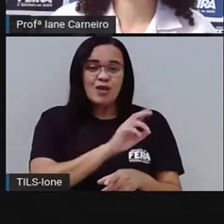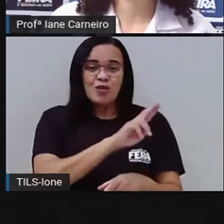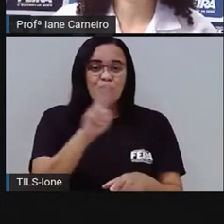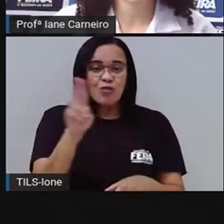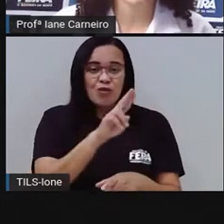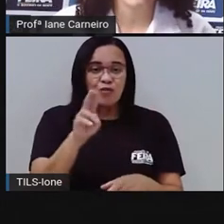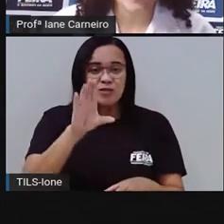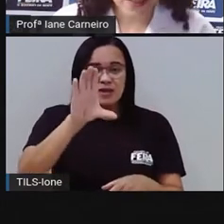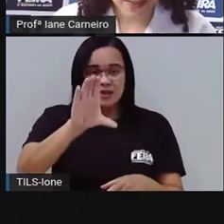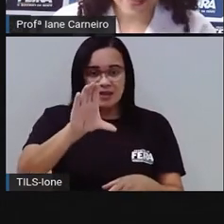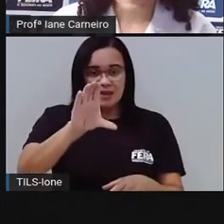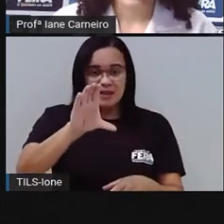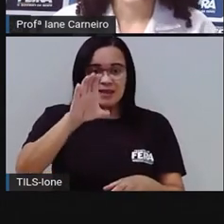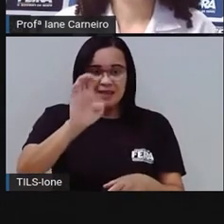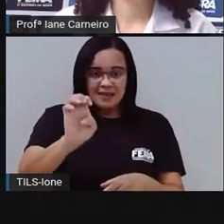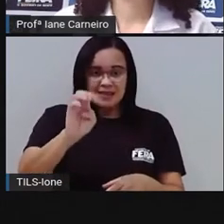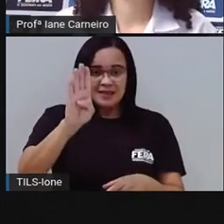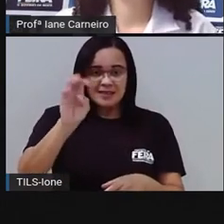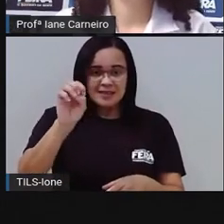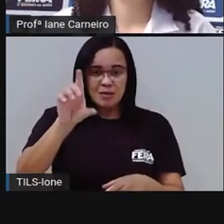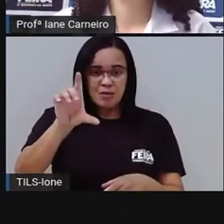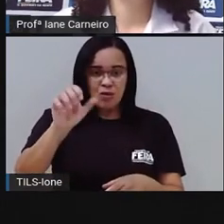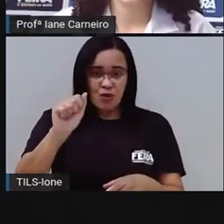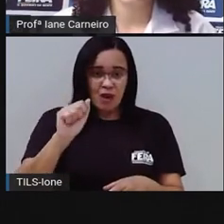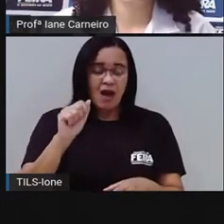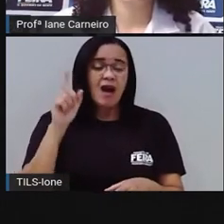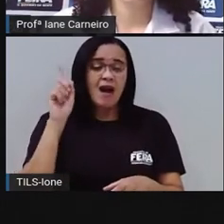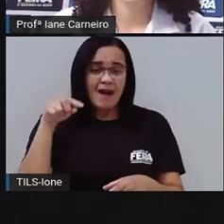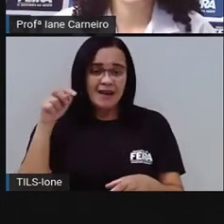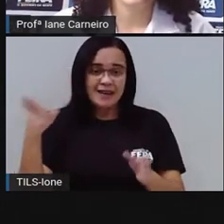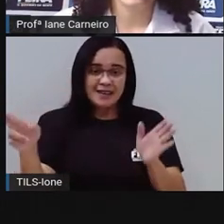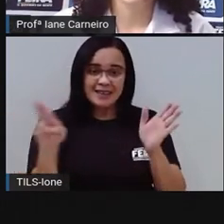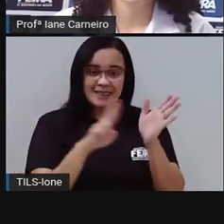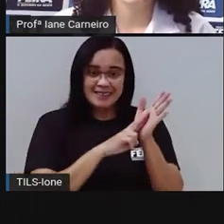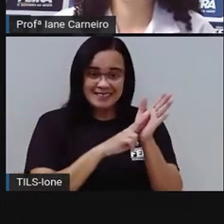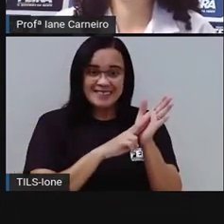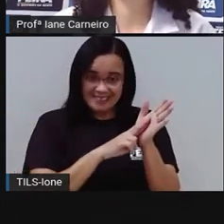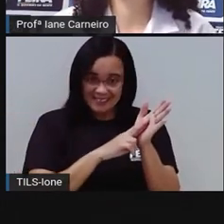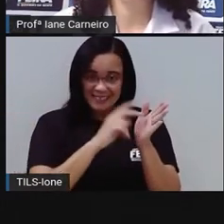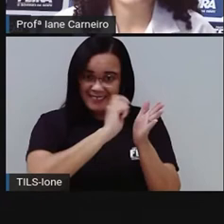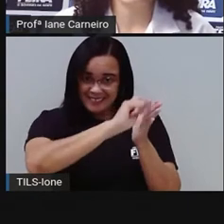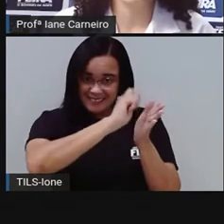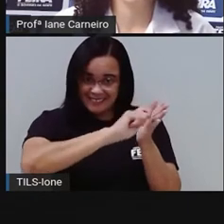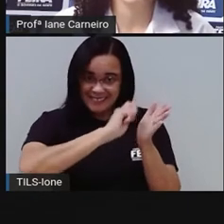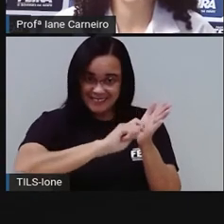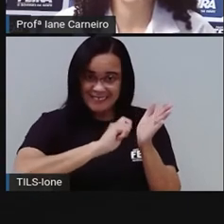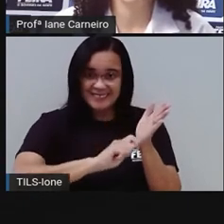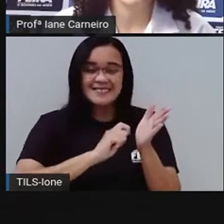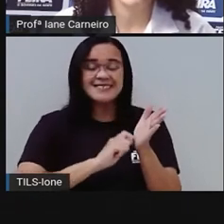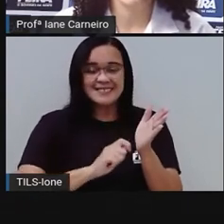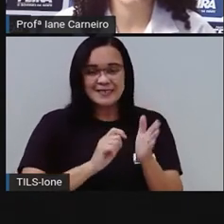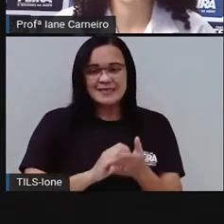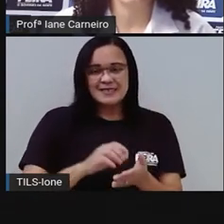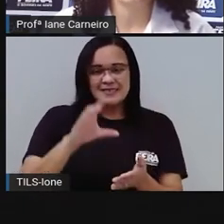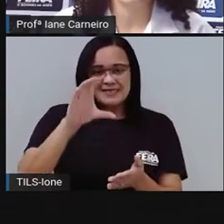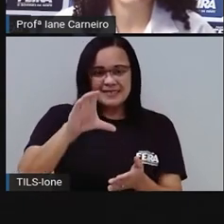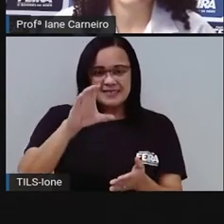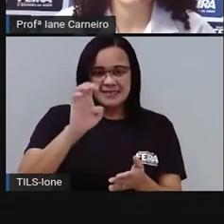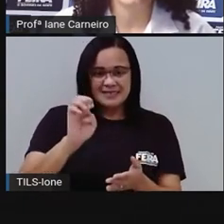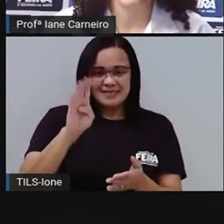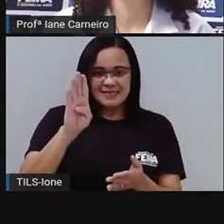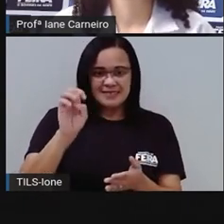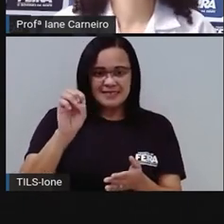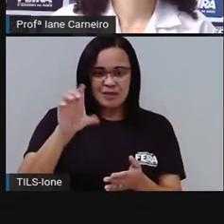Quem aí acertou? Ó, escrevam aí. Cebola. A gente viu numa aula, não foi que o C, ó como é que serve